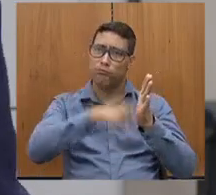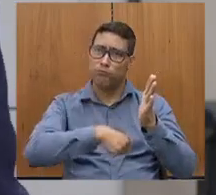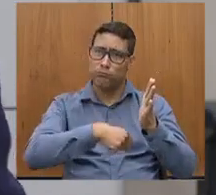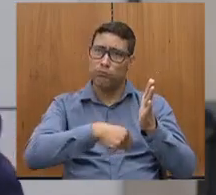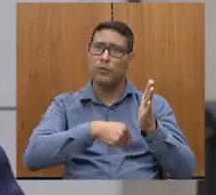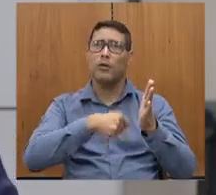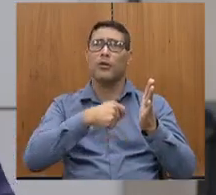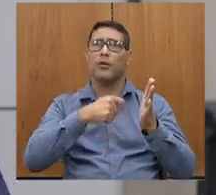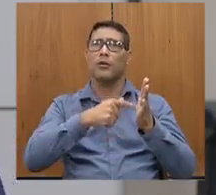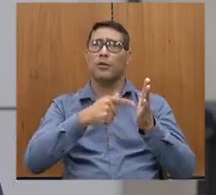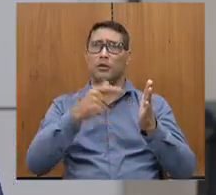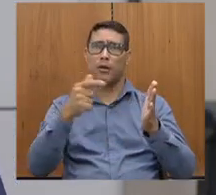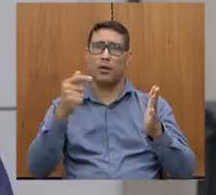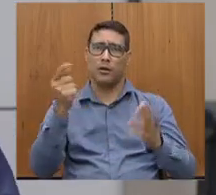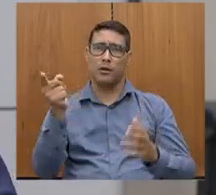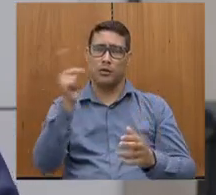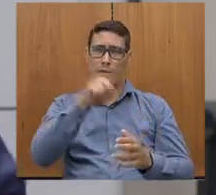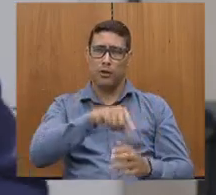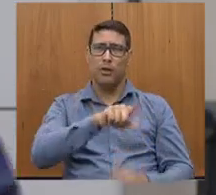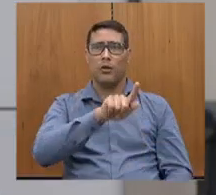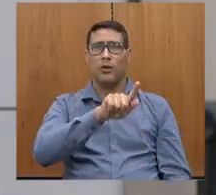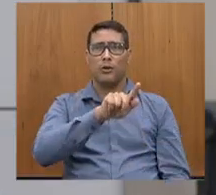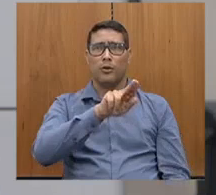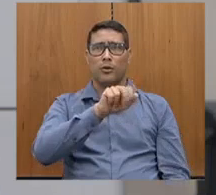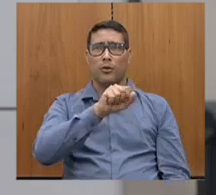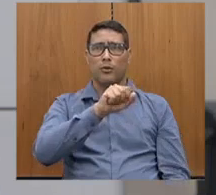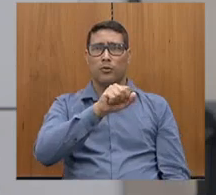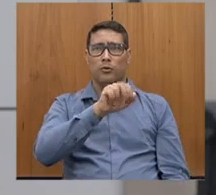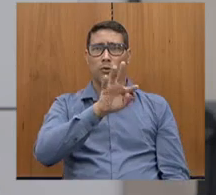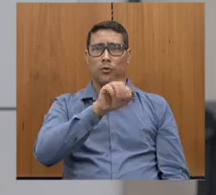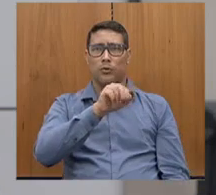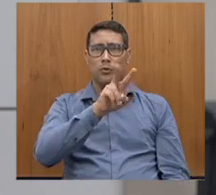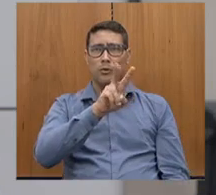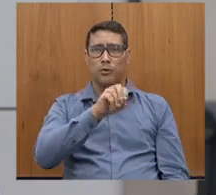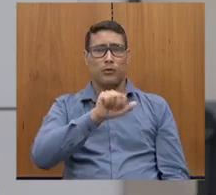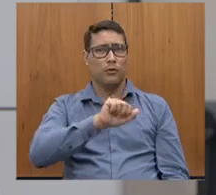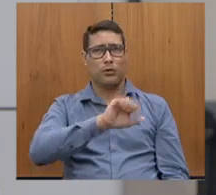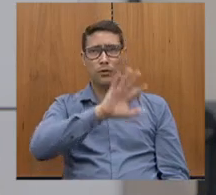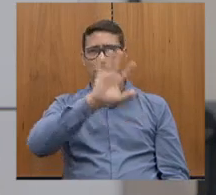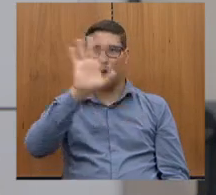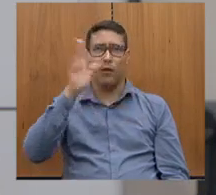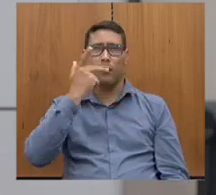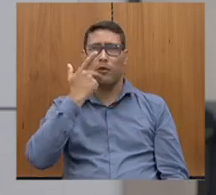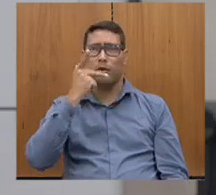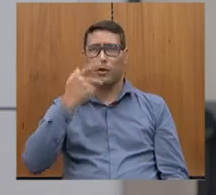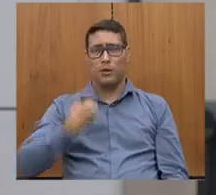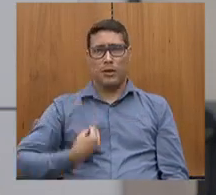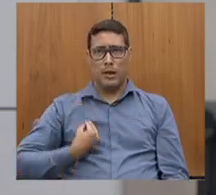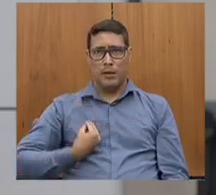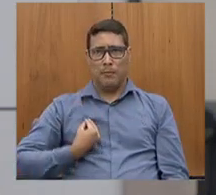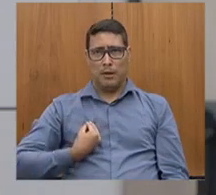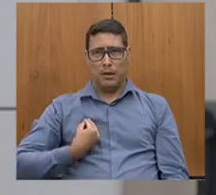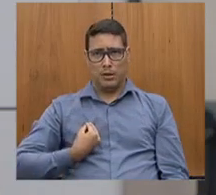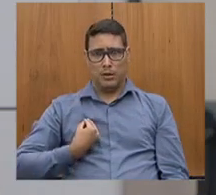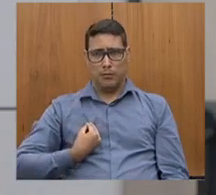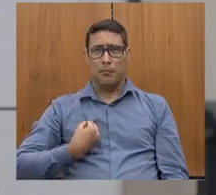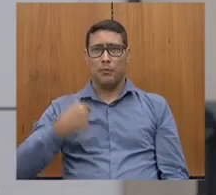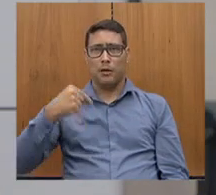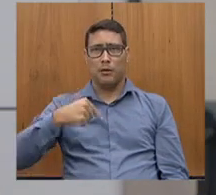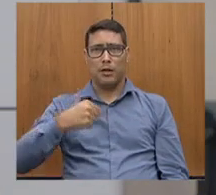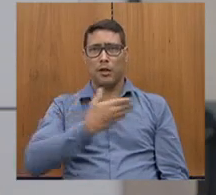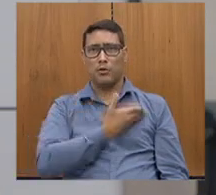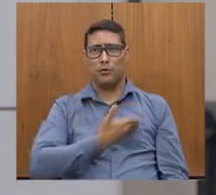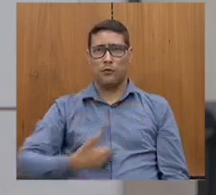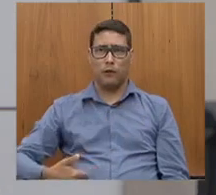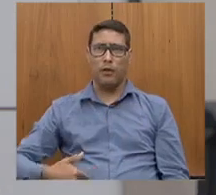Gustavo, que foi muito claro também, que é bom a gente participar de um governo e agora poder encerrar este mandato